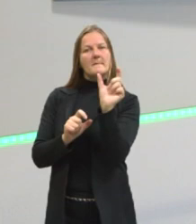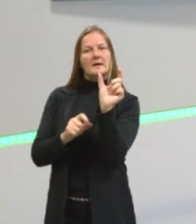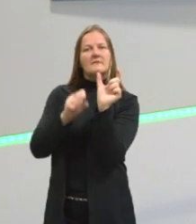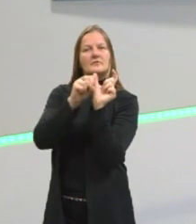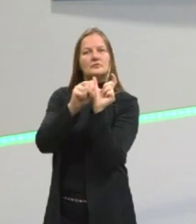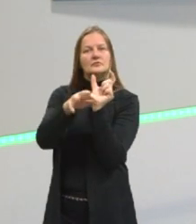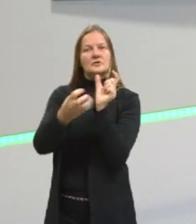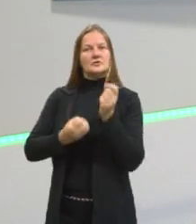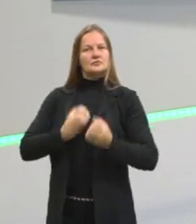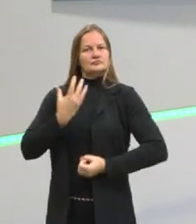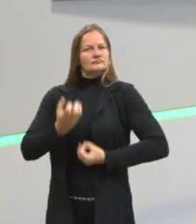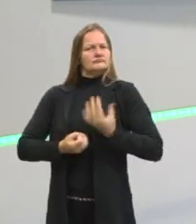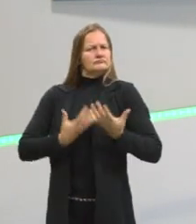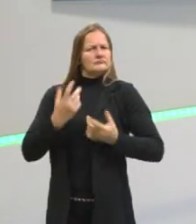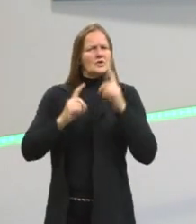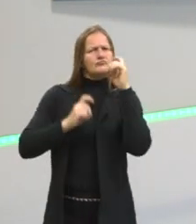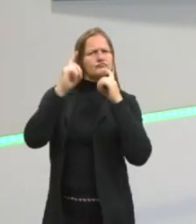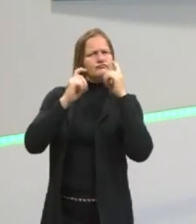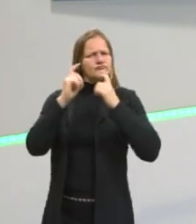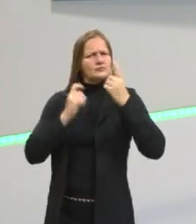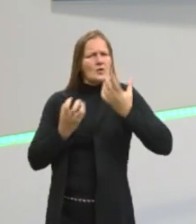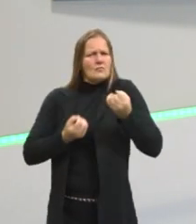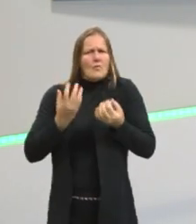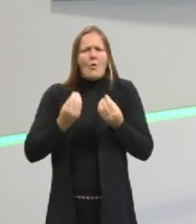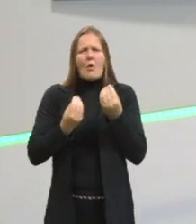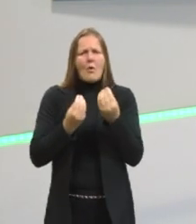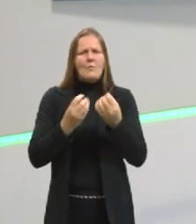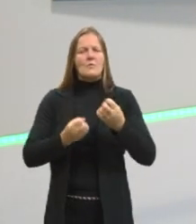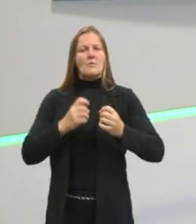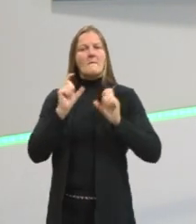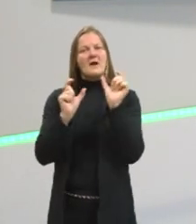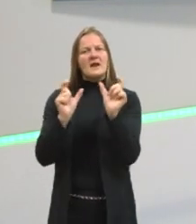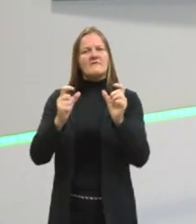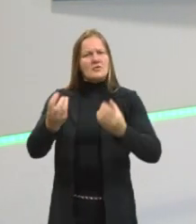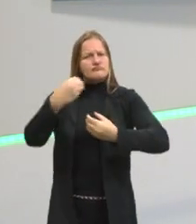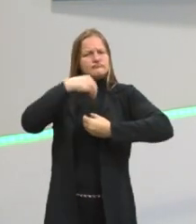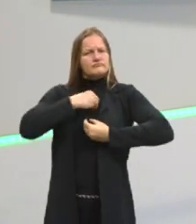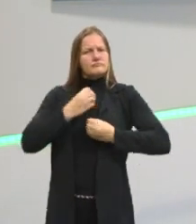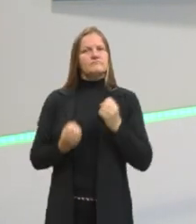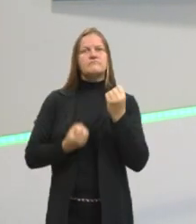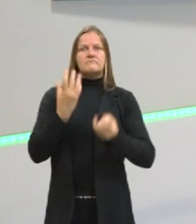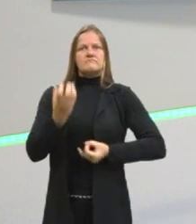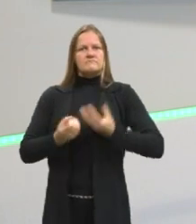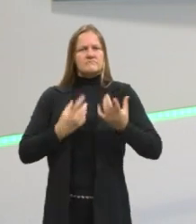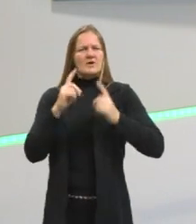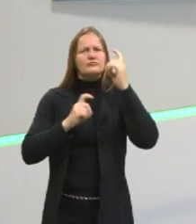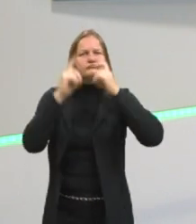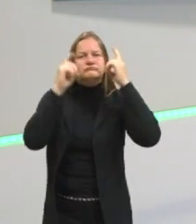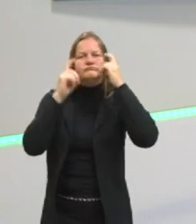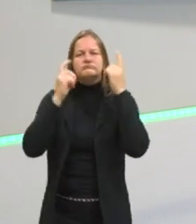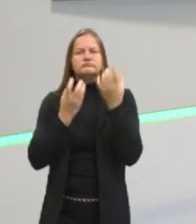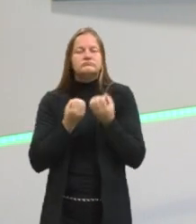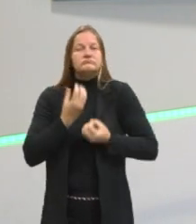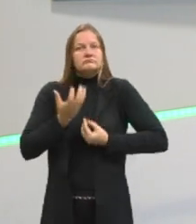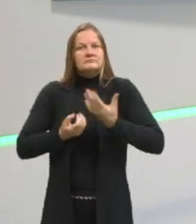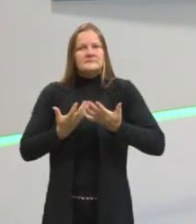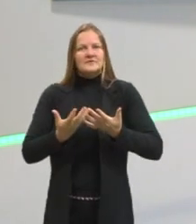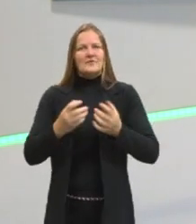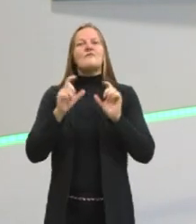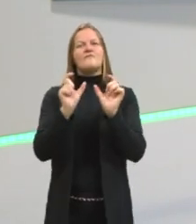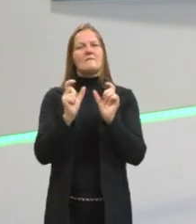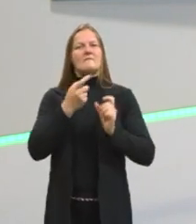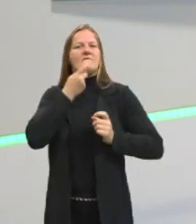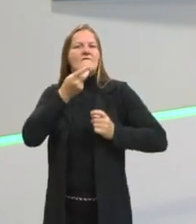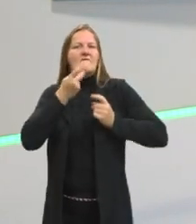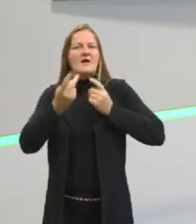expressividade, sobre como essas palavras trazem expressão a essa nossa fala.